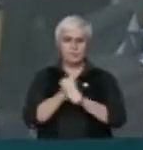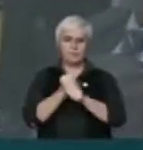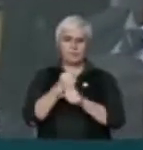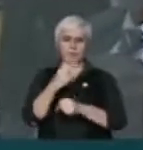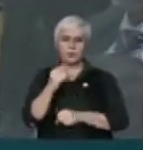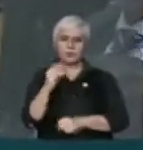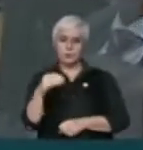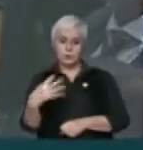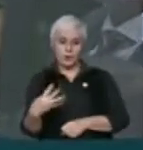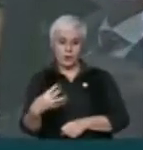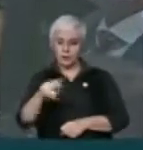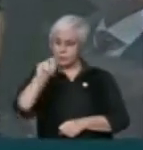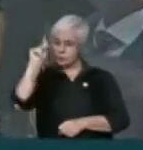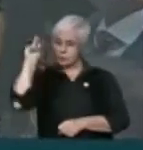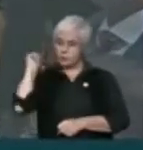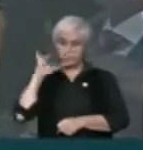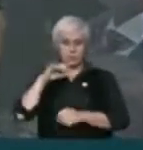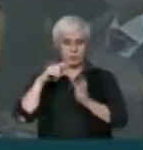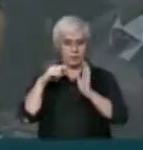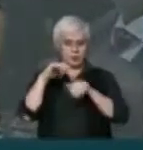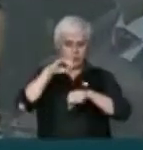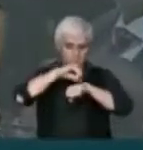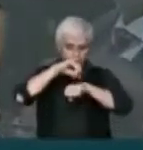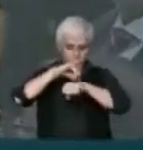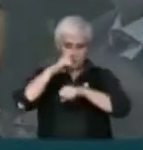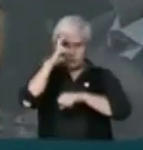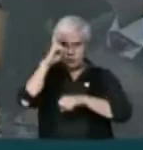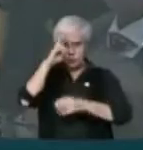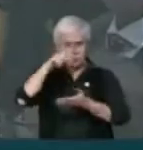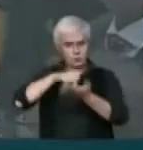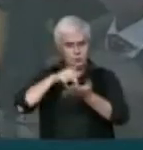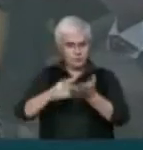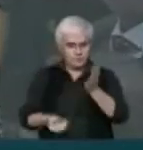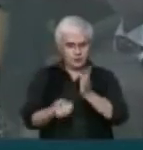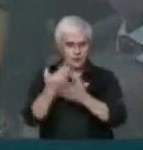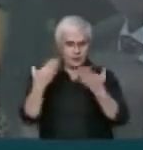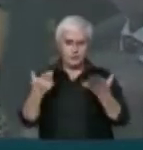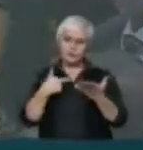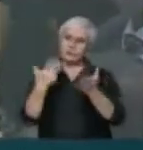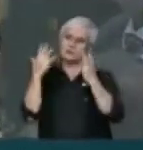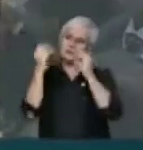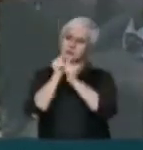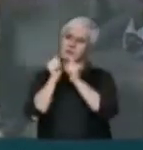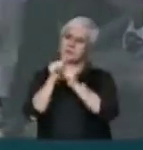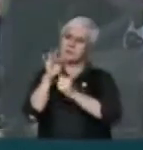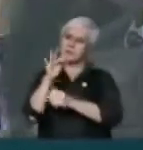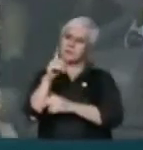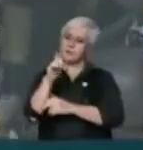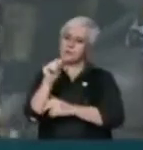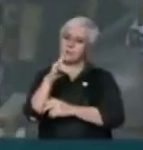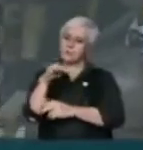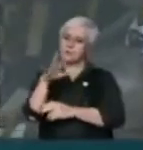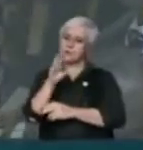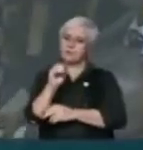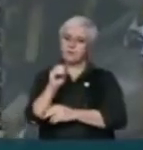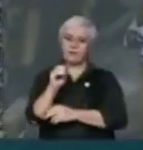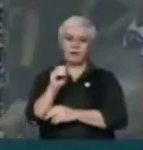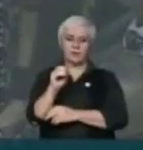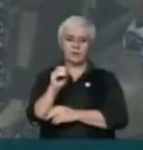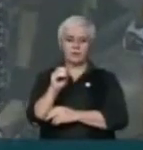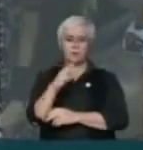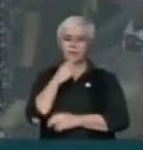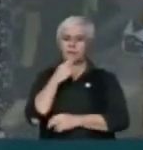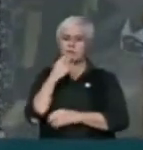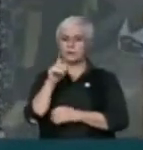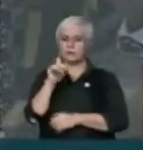e lá esses pontos de cultura realmente funcionam aqui eu quero homenagear o Flávio Ferreira, o Lentília que é um